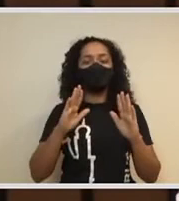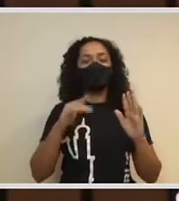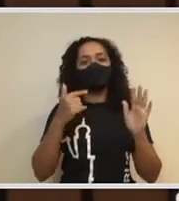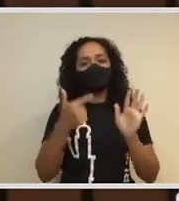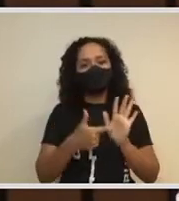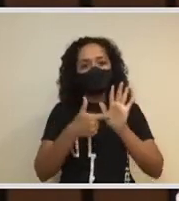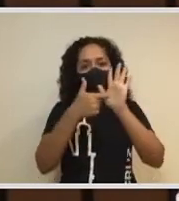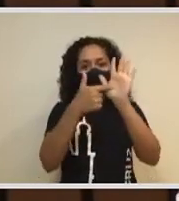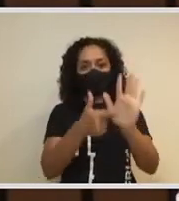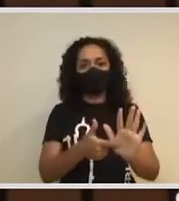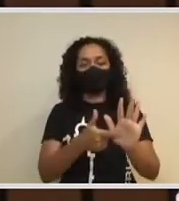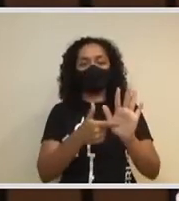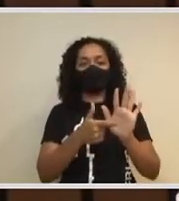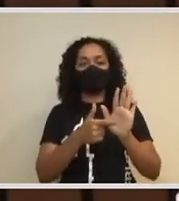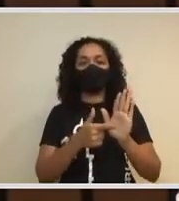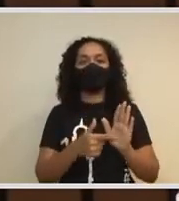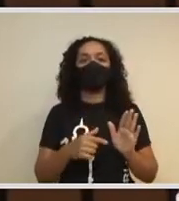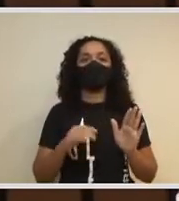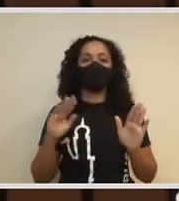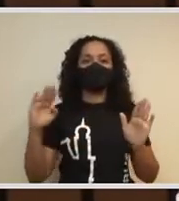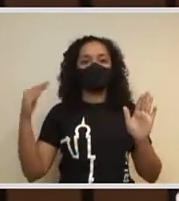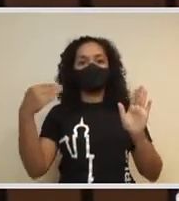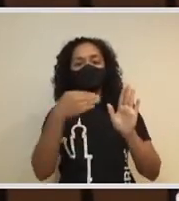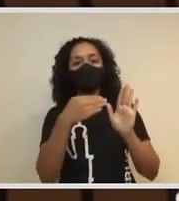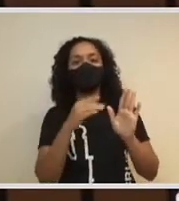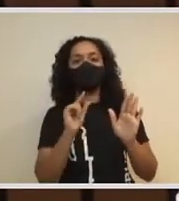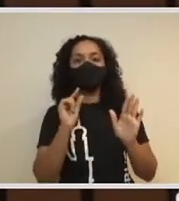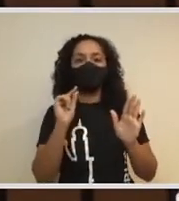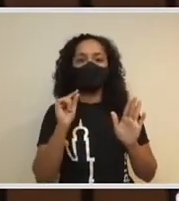toda essa gestão do Juliano Lima.